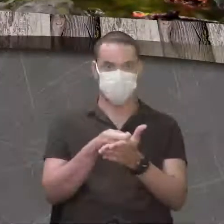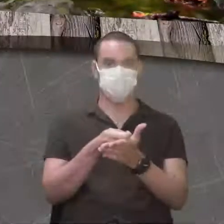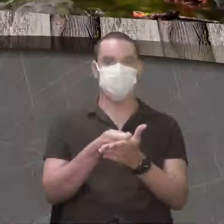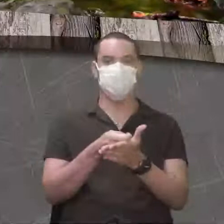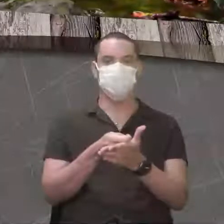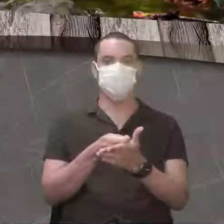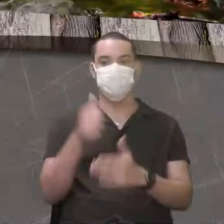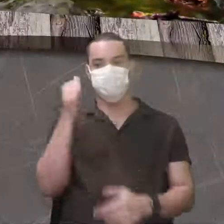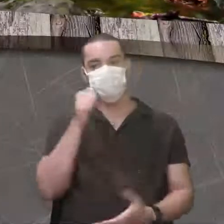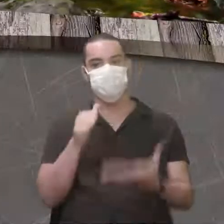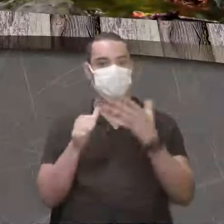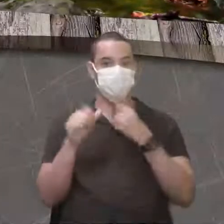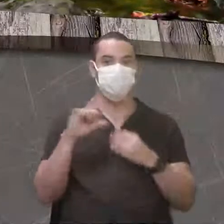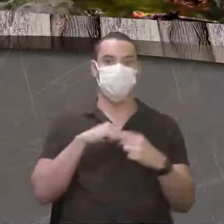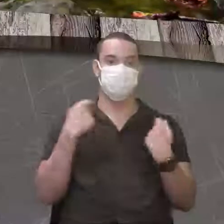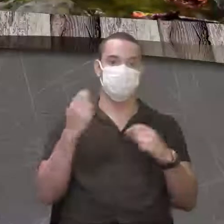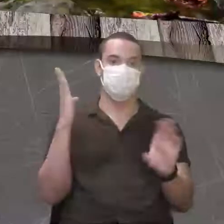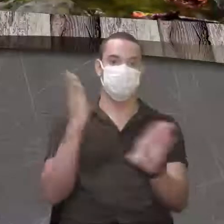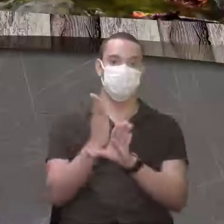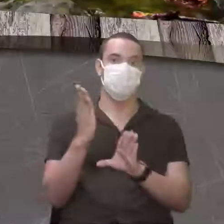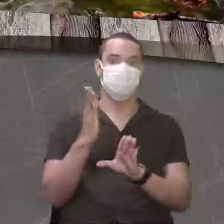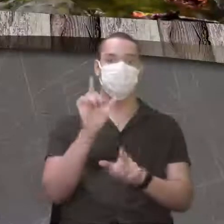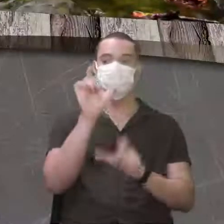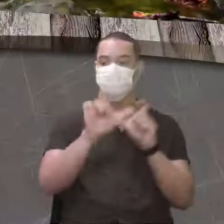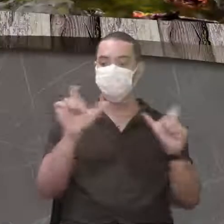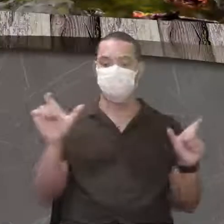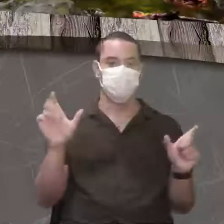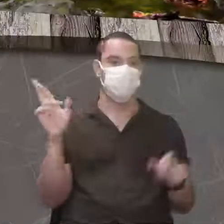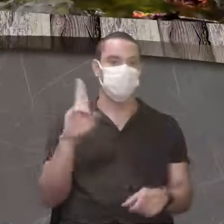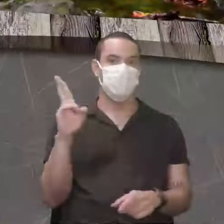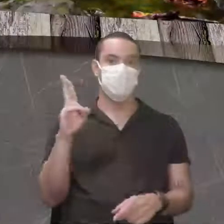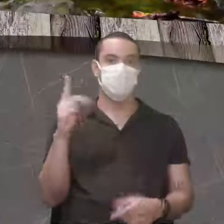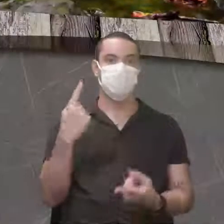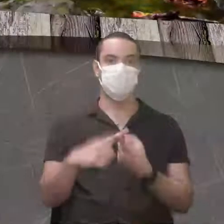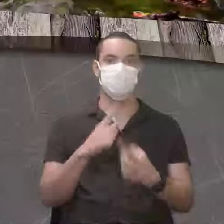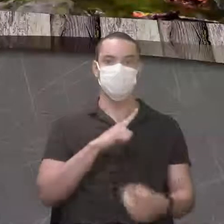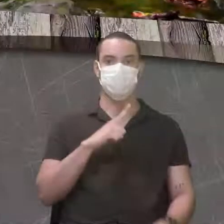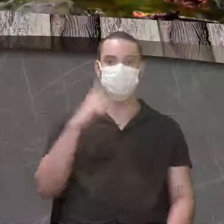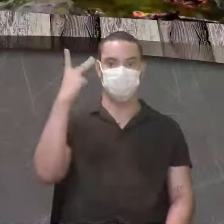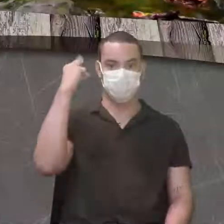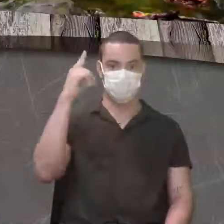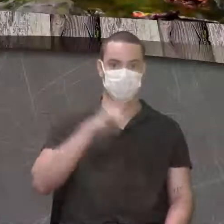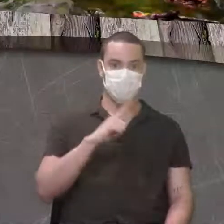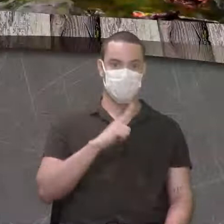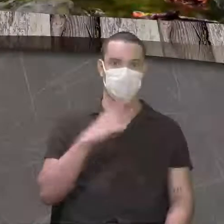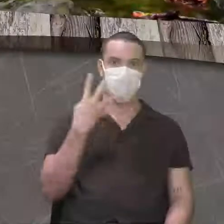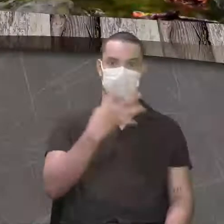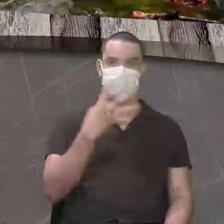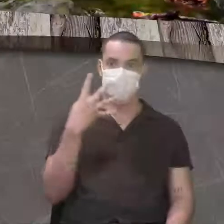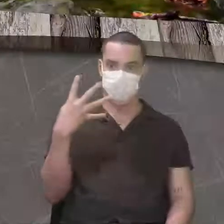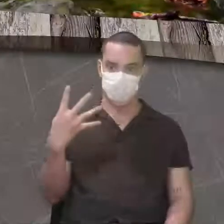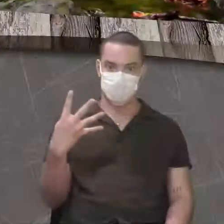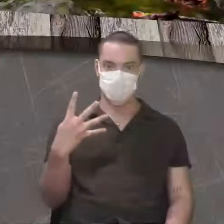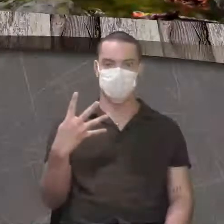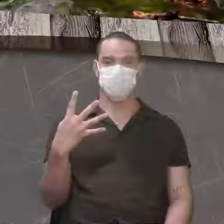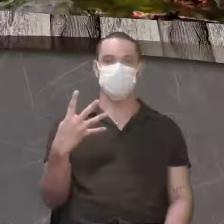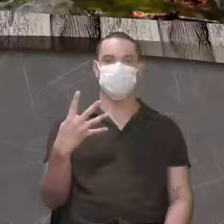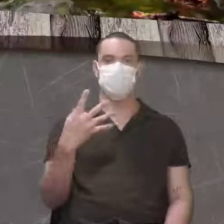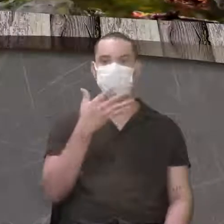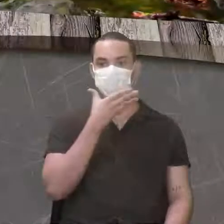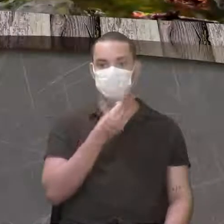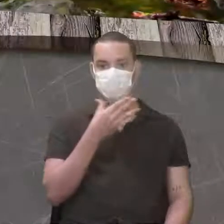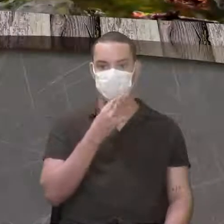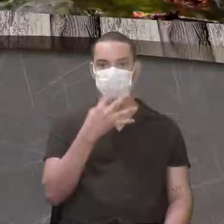você precisa descobrir os indivíduos, né? O indivíduo normal, ele tem 44, se for homem, 44